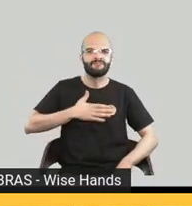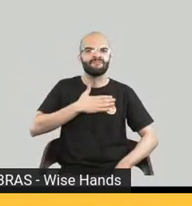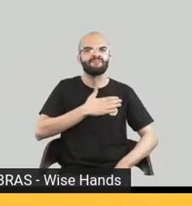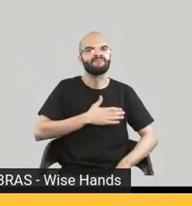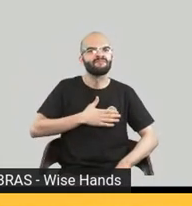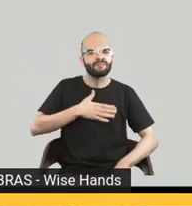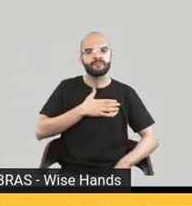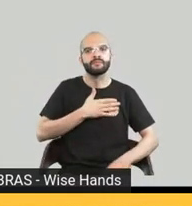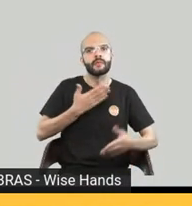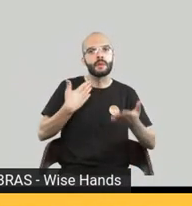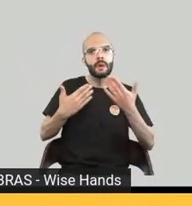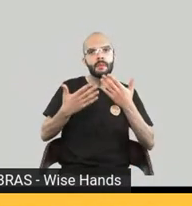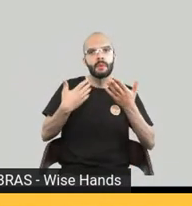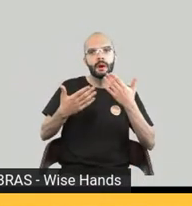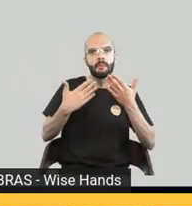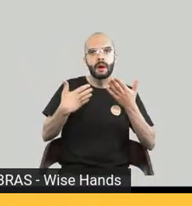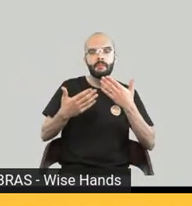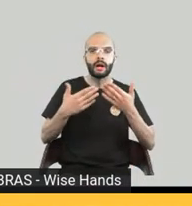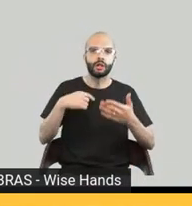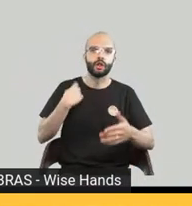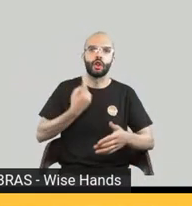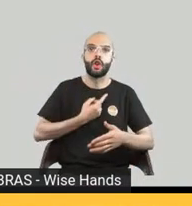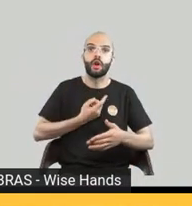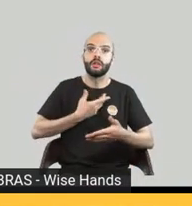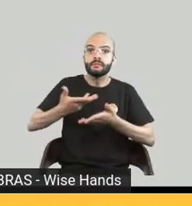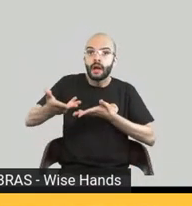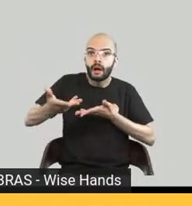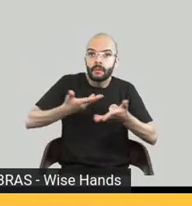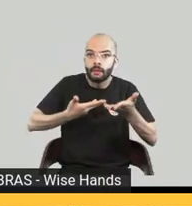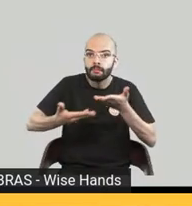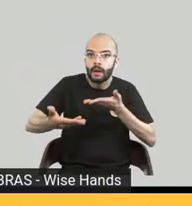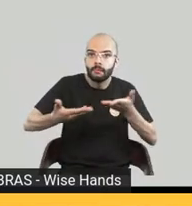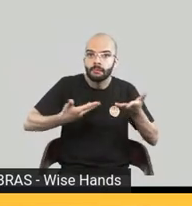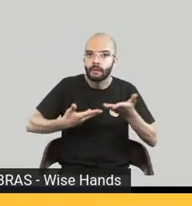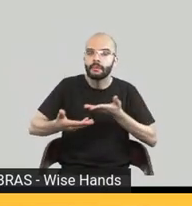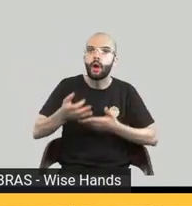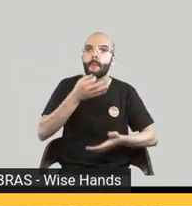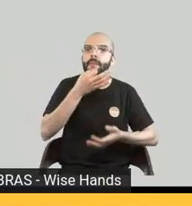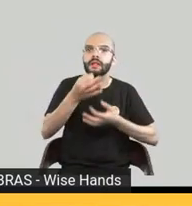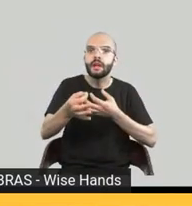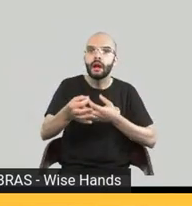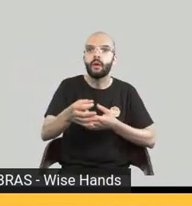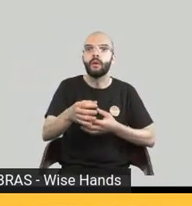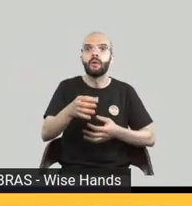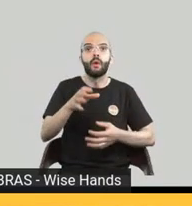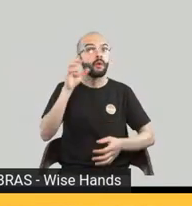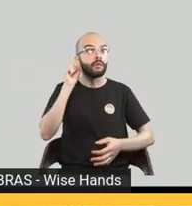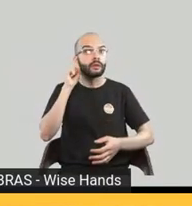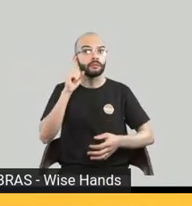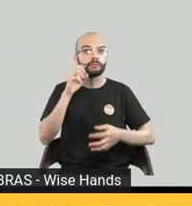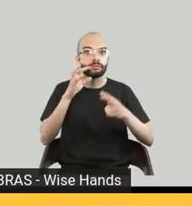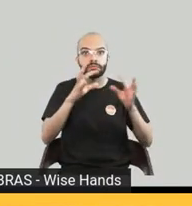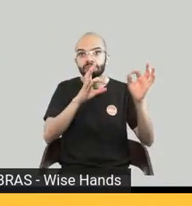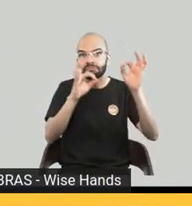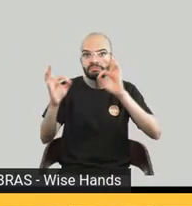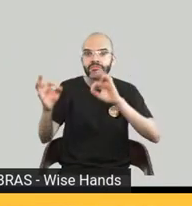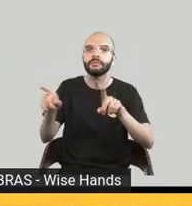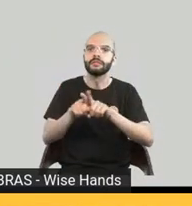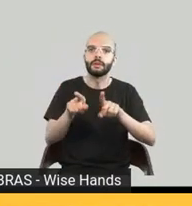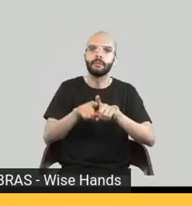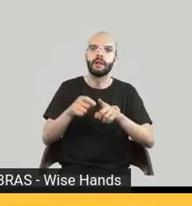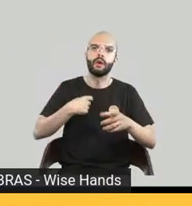quando multiplica as opiniões e a gente ouve todo mundo eu queria fazer um convite para todo mundo que